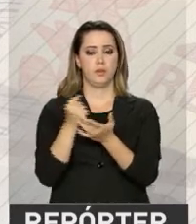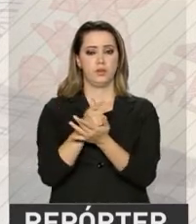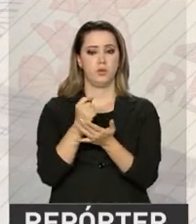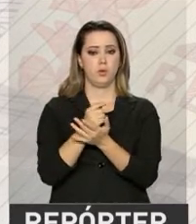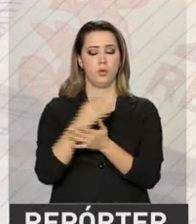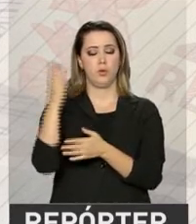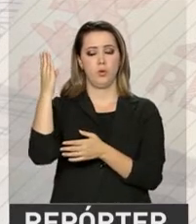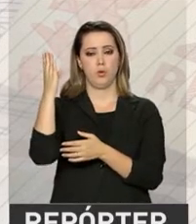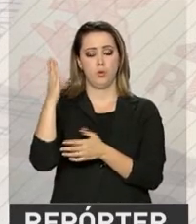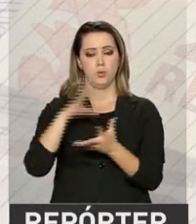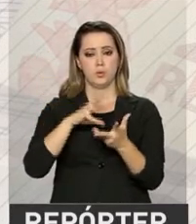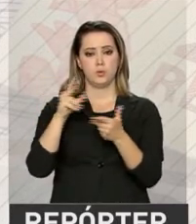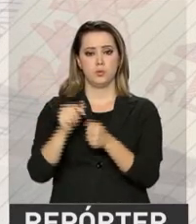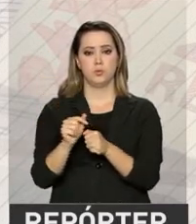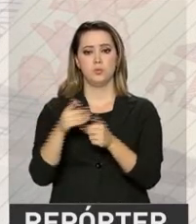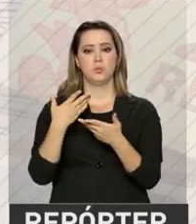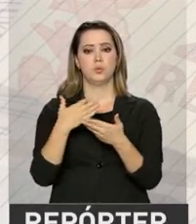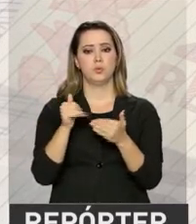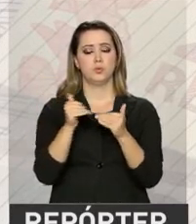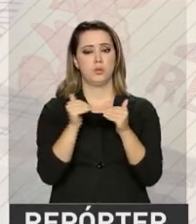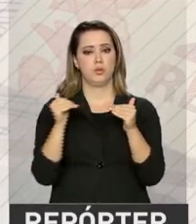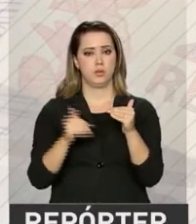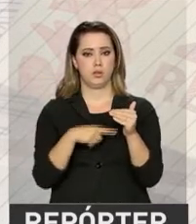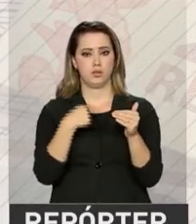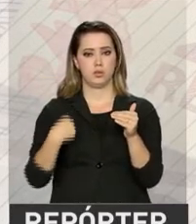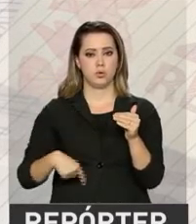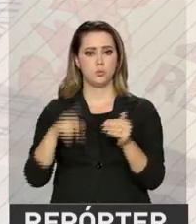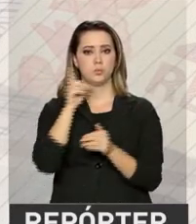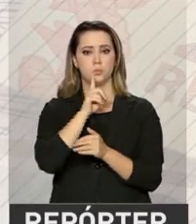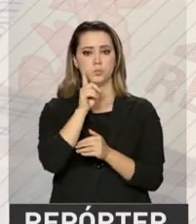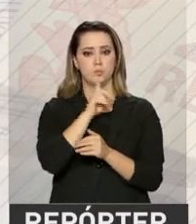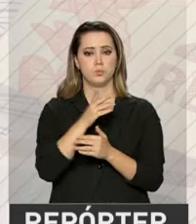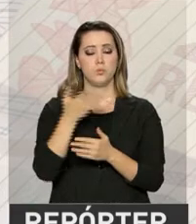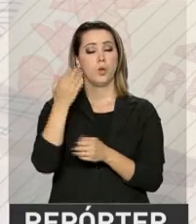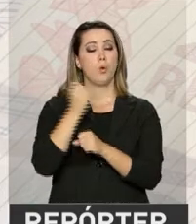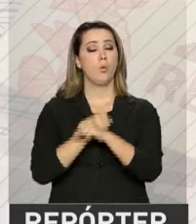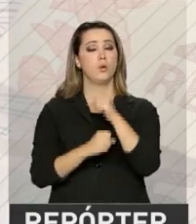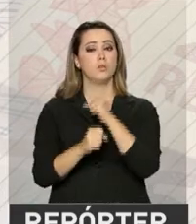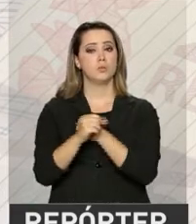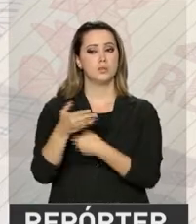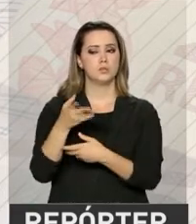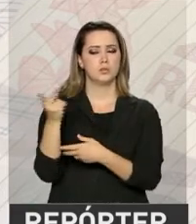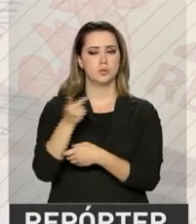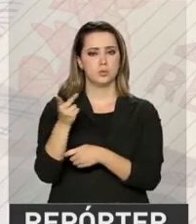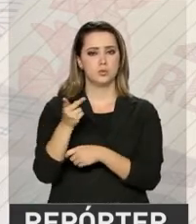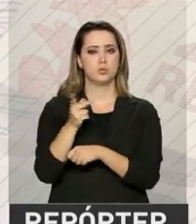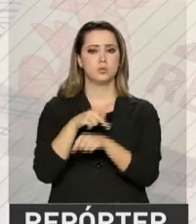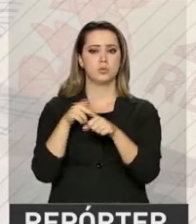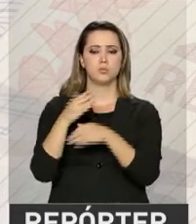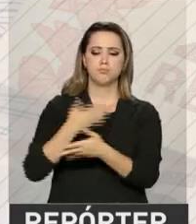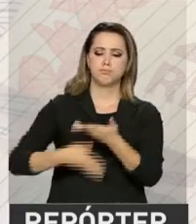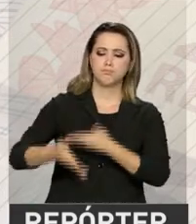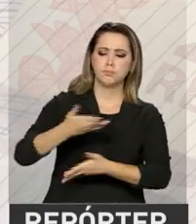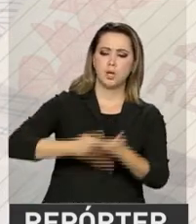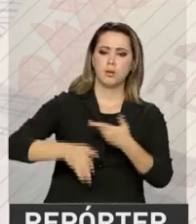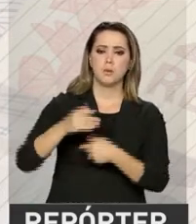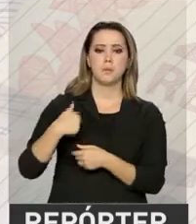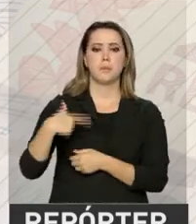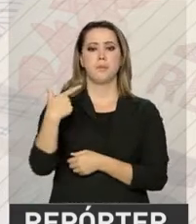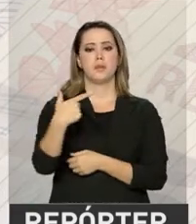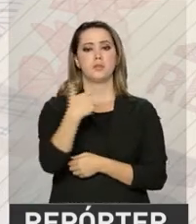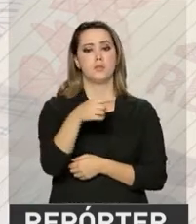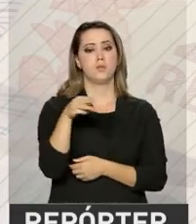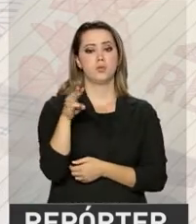apenas da China e dos Estados Unidos. No ano passado, as trocas comerciais entre os dois países movimentaram mais de 22